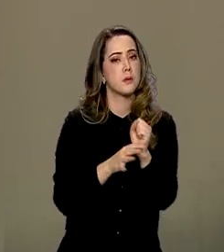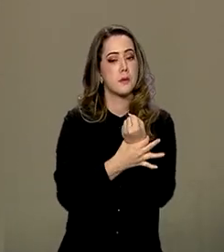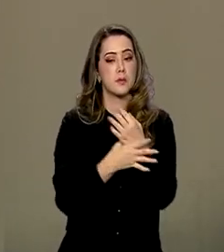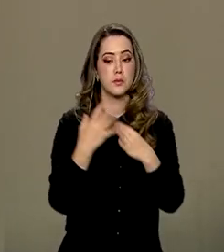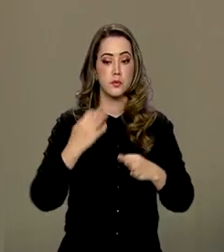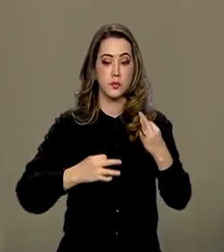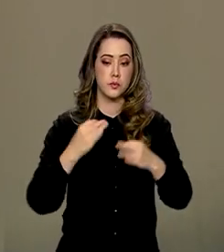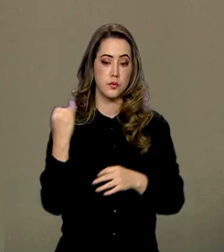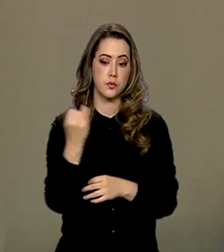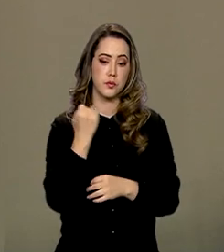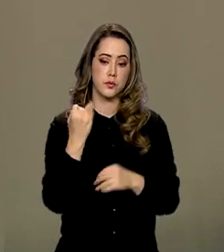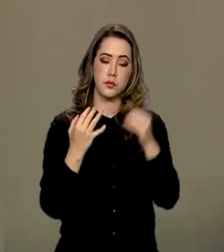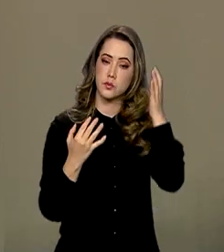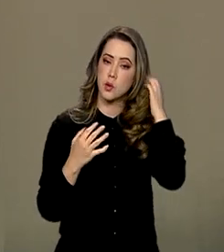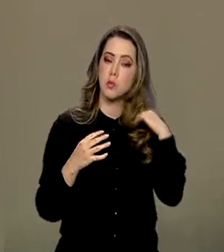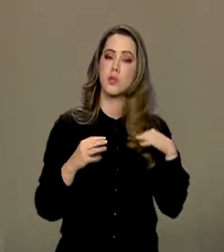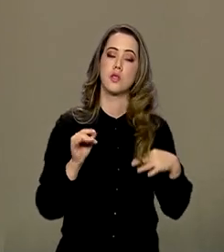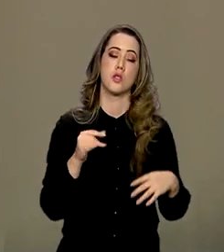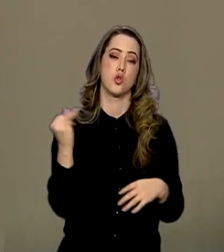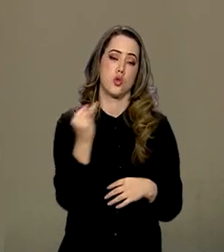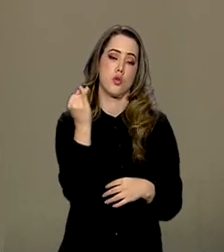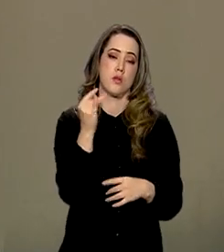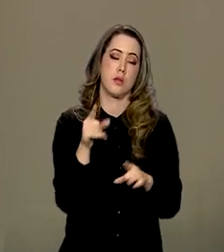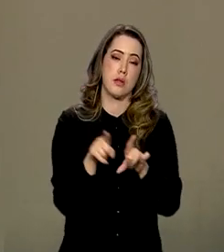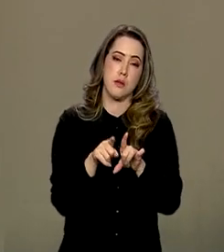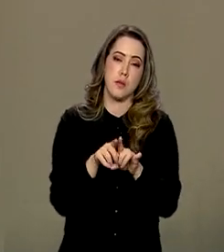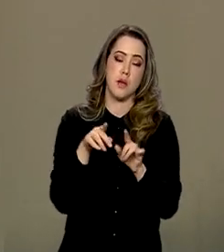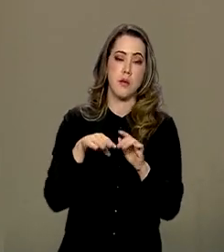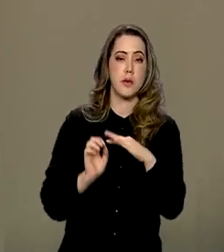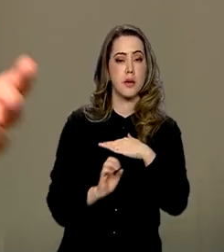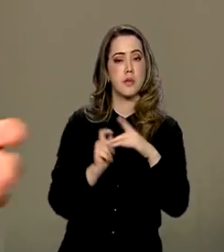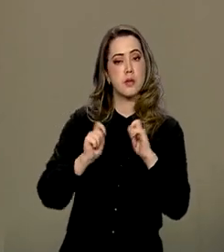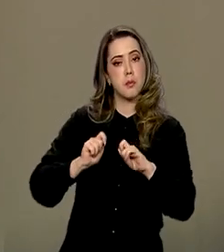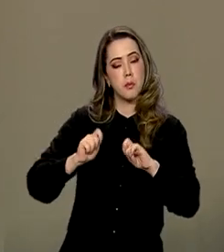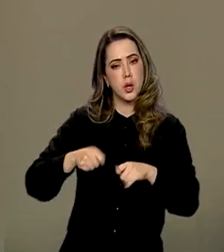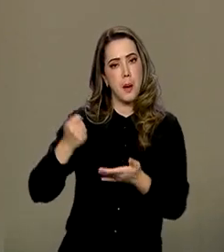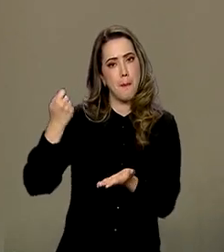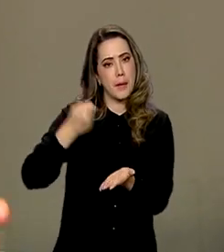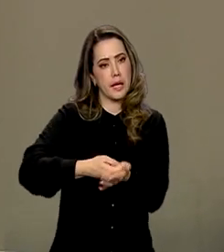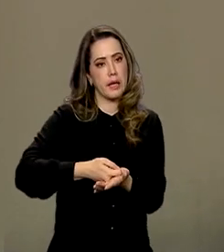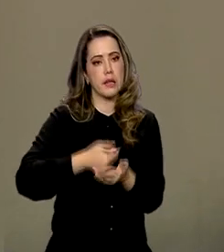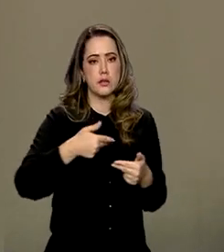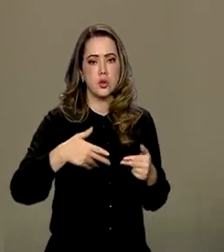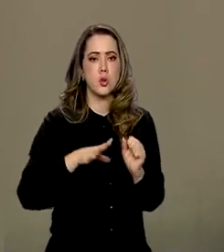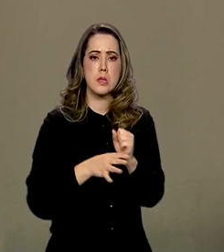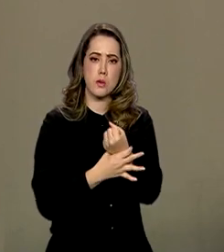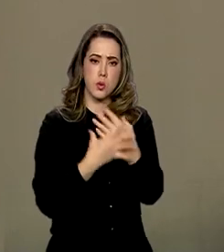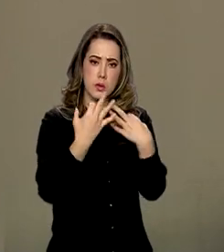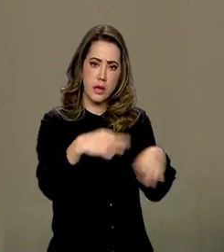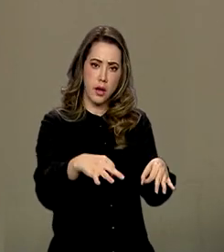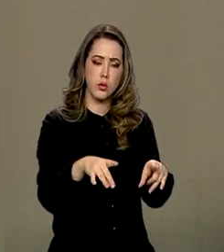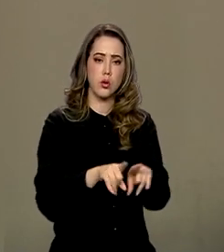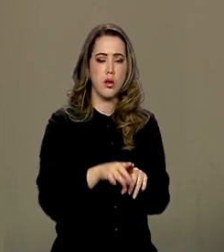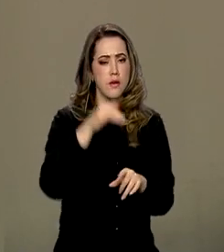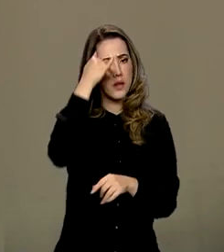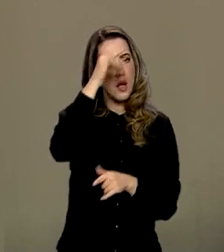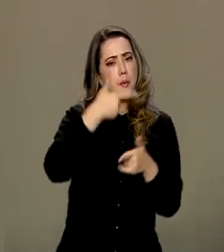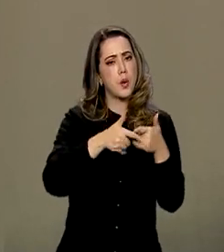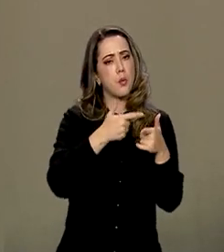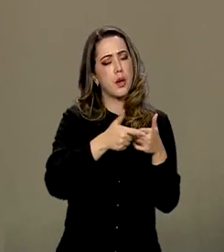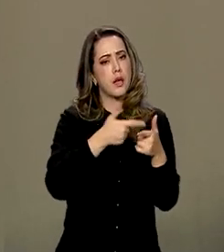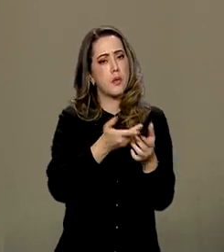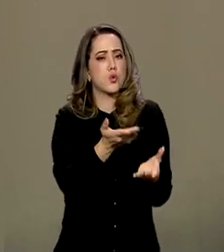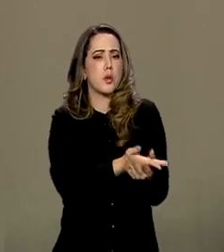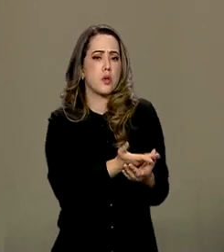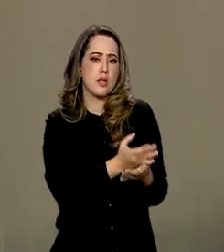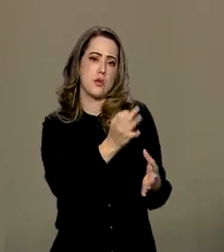e para a empresa poder exercer o pagamento, enfim, estar seguro disso, evitar a ação na justiça do trabalho,